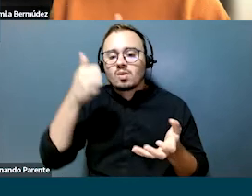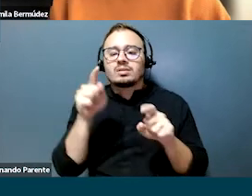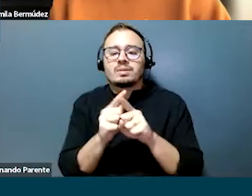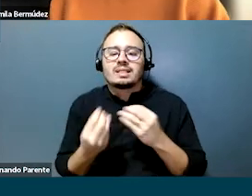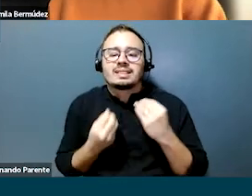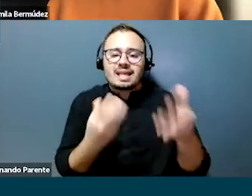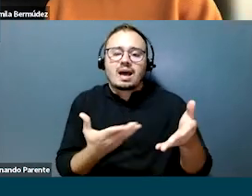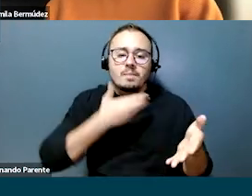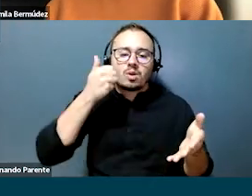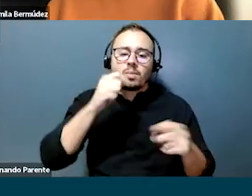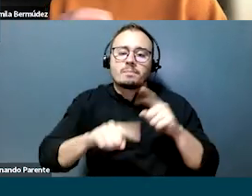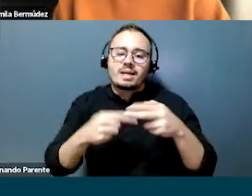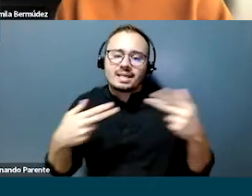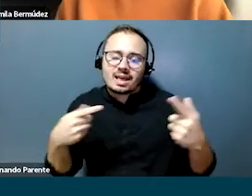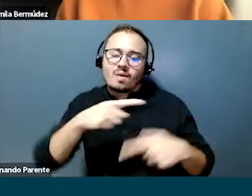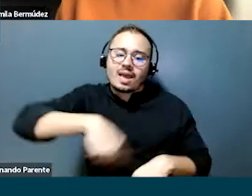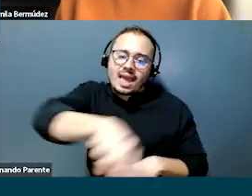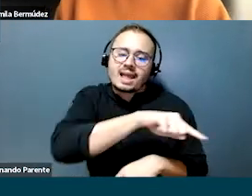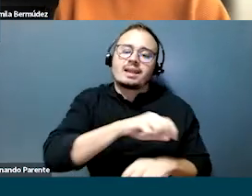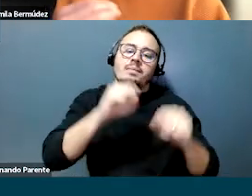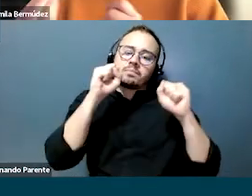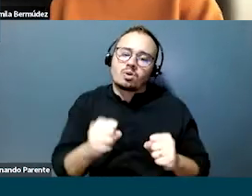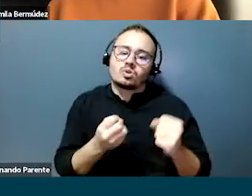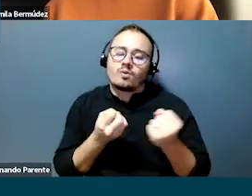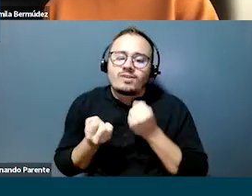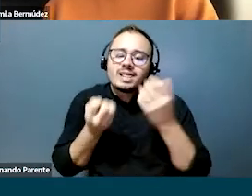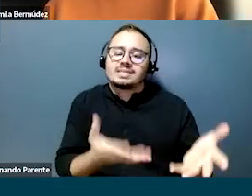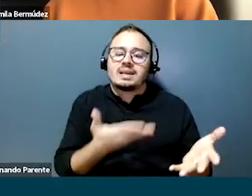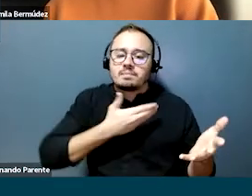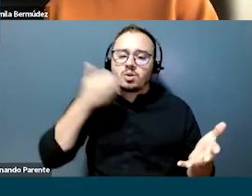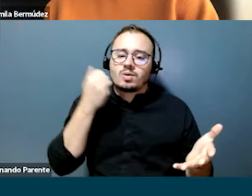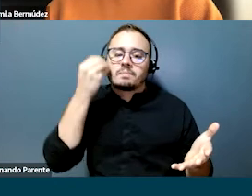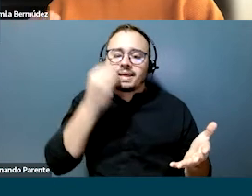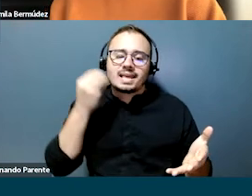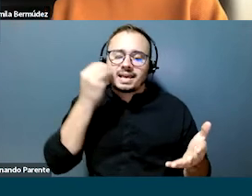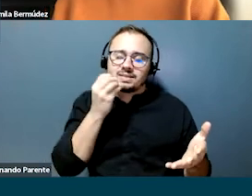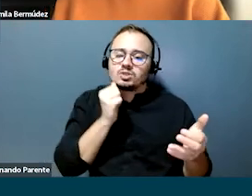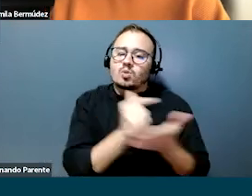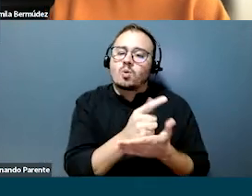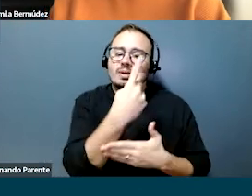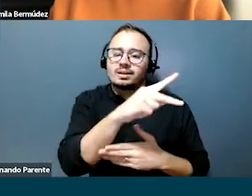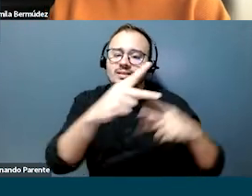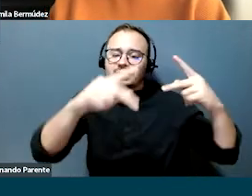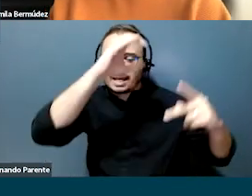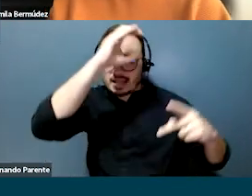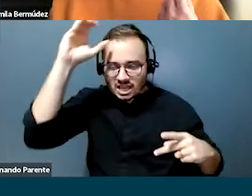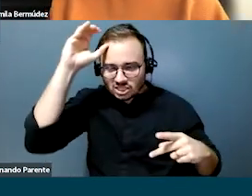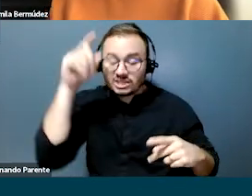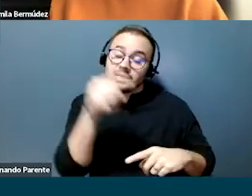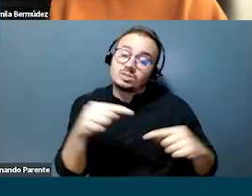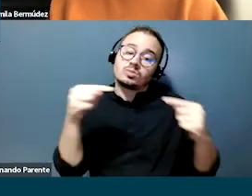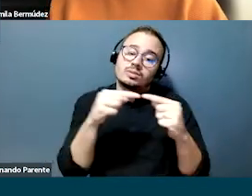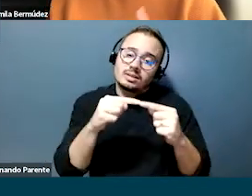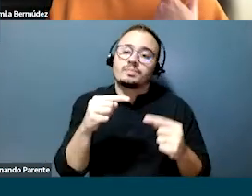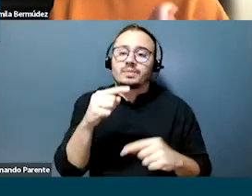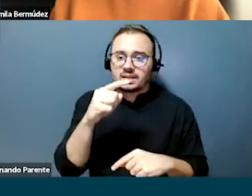oferecer os melhores insumos para que essas consultoras possam oferecer a melhor experiência de compra para a sua clientela. E isso é